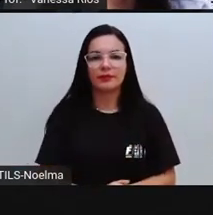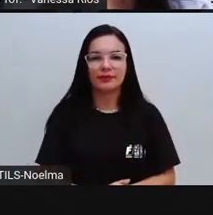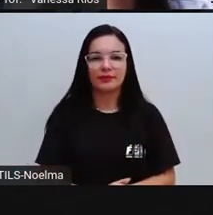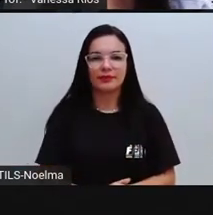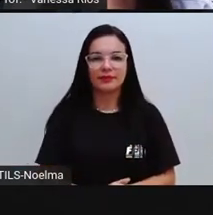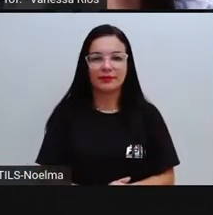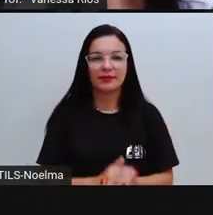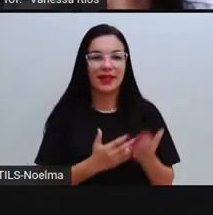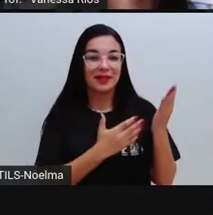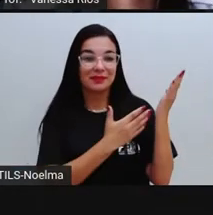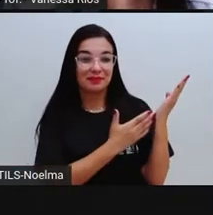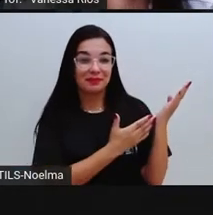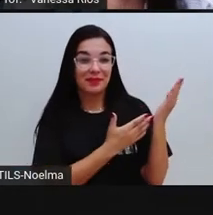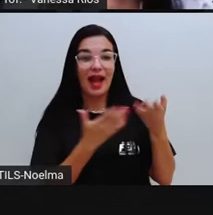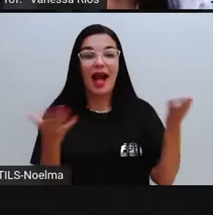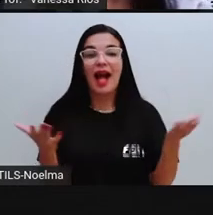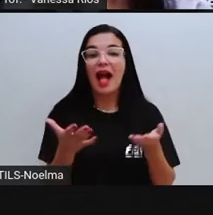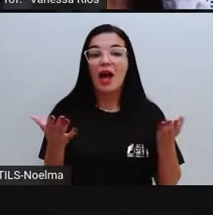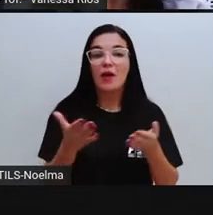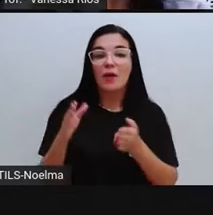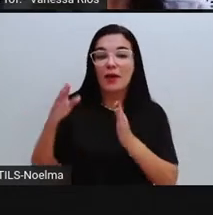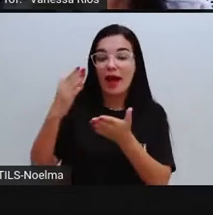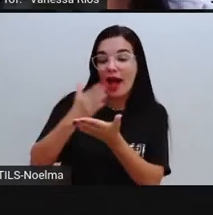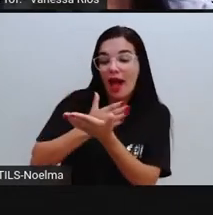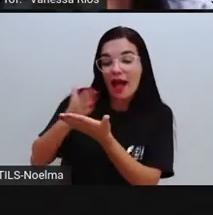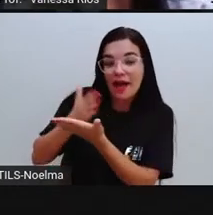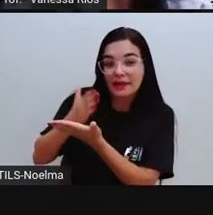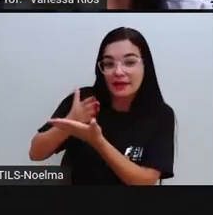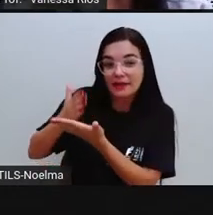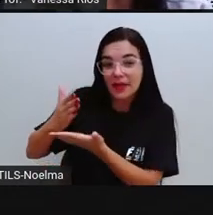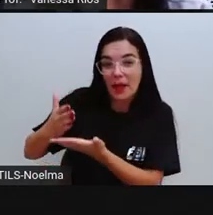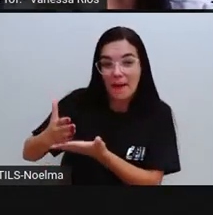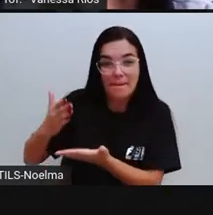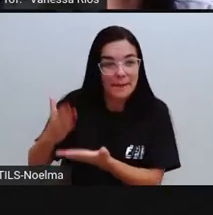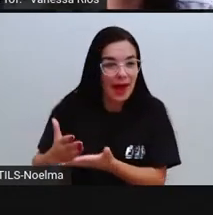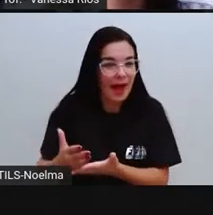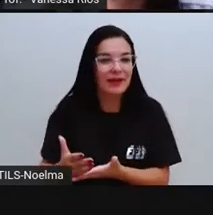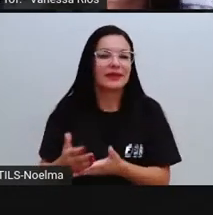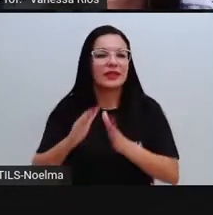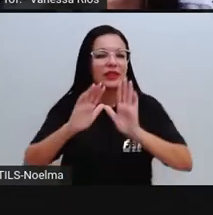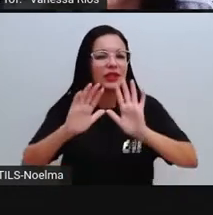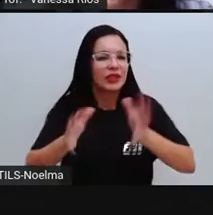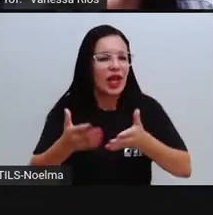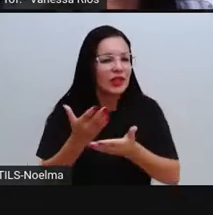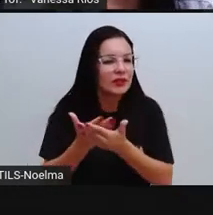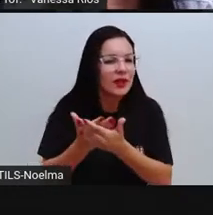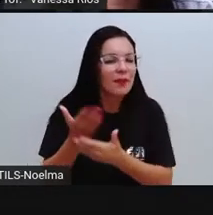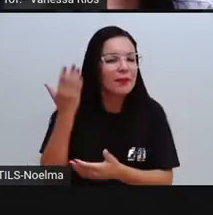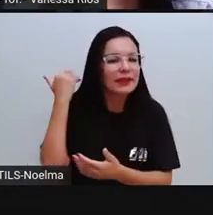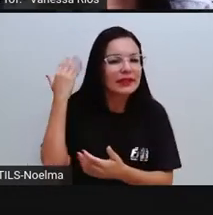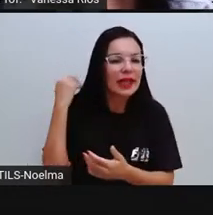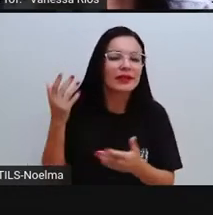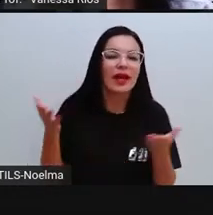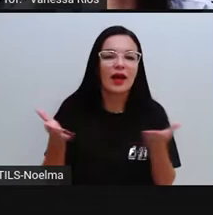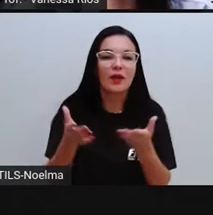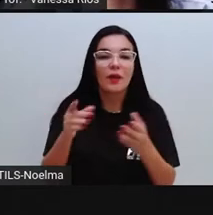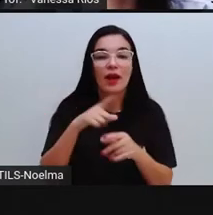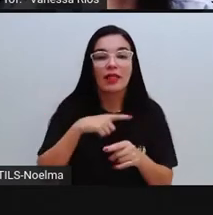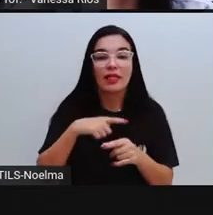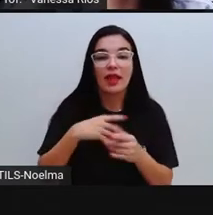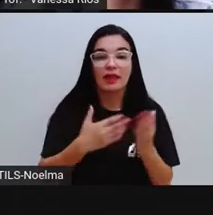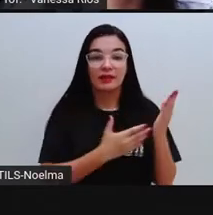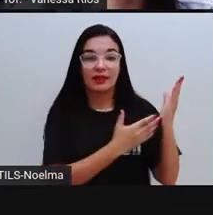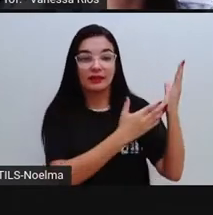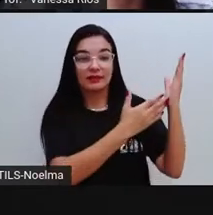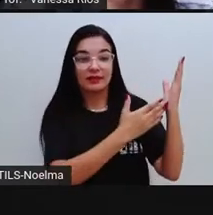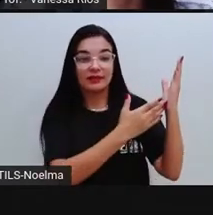E aí falando em coisas que a gente aprendeu, né? Em assuntos que nós já estudamos, a Pró trouxe também essa imagem para